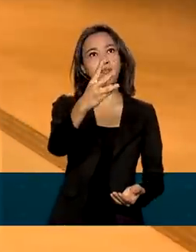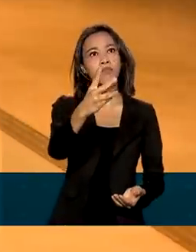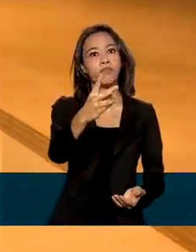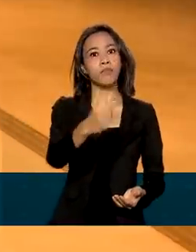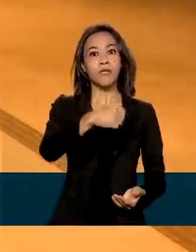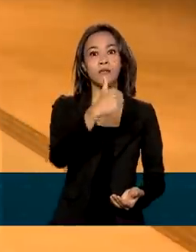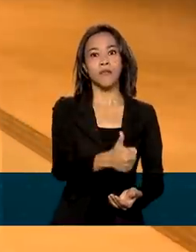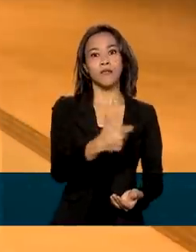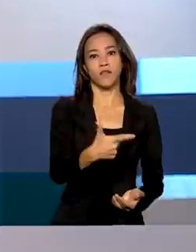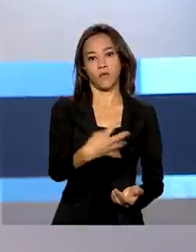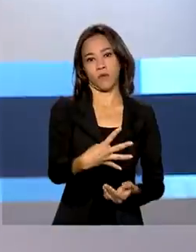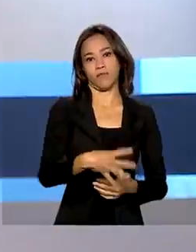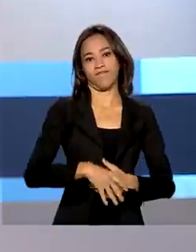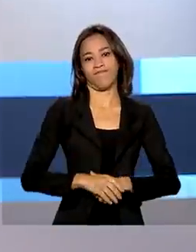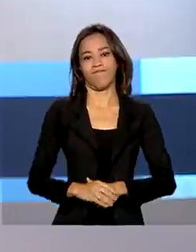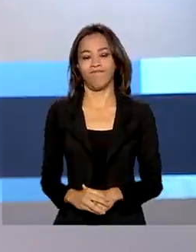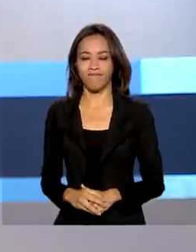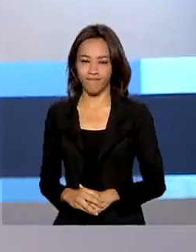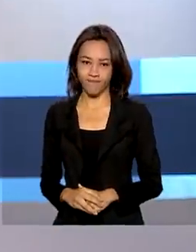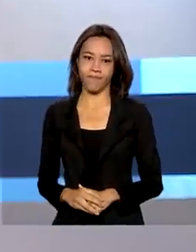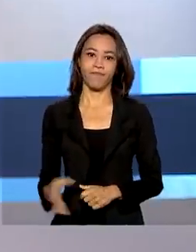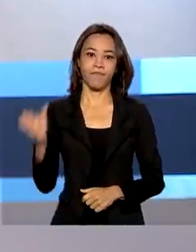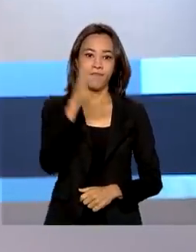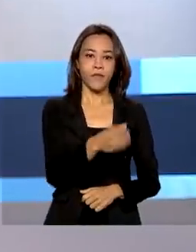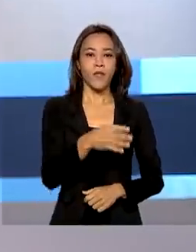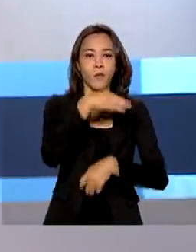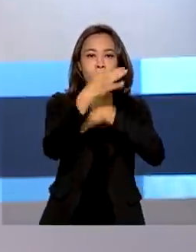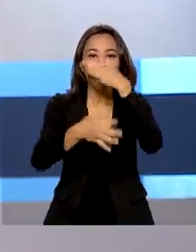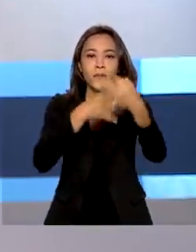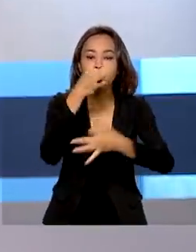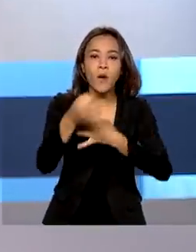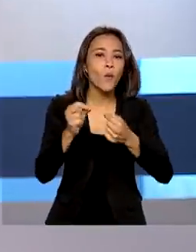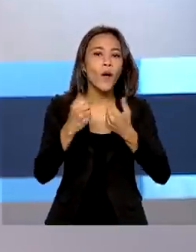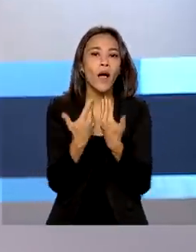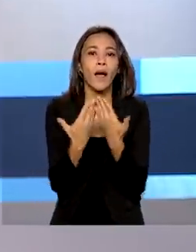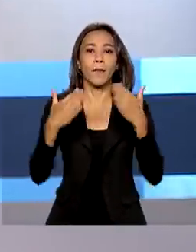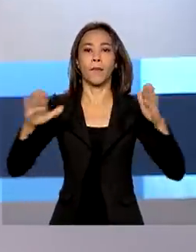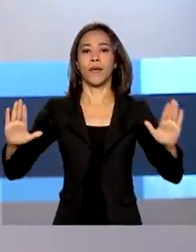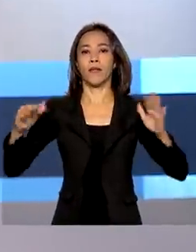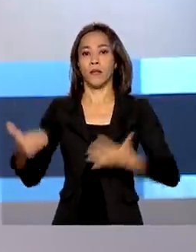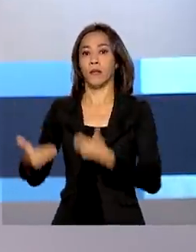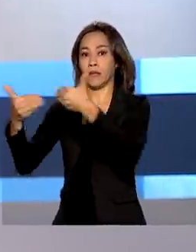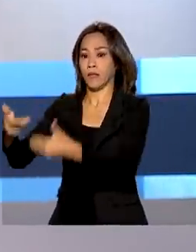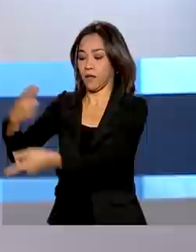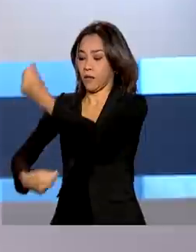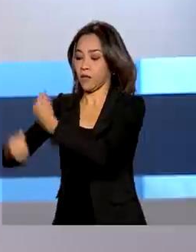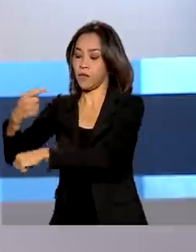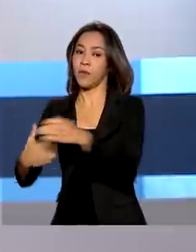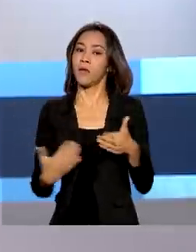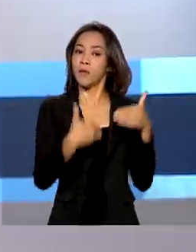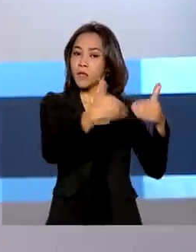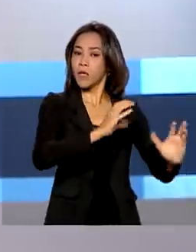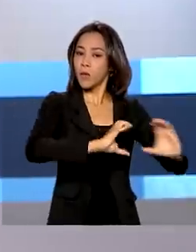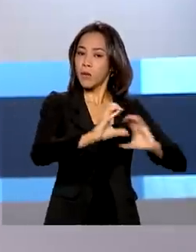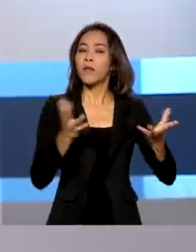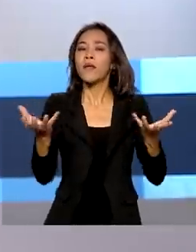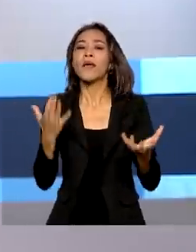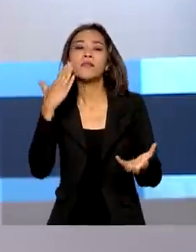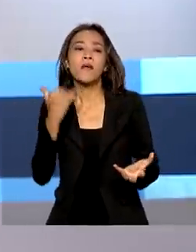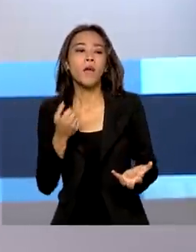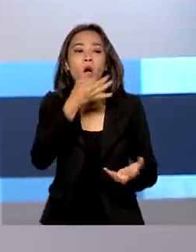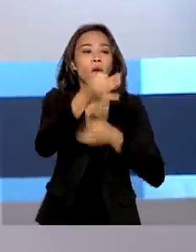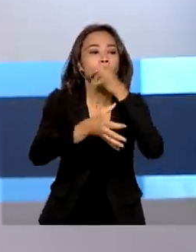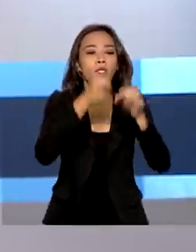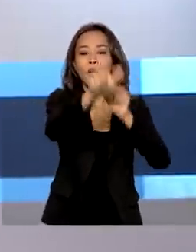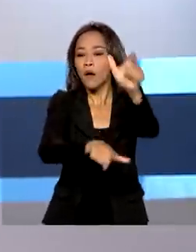124. Uma consulta pública aberta pelos Ministérios da Economia e das Comunicações quer ouvir a opinião da